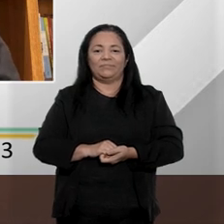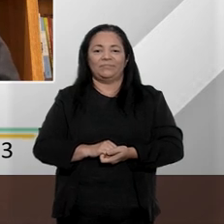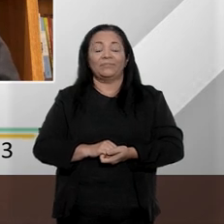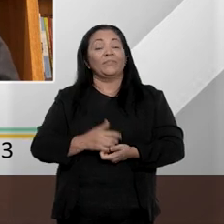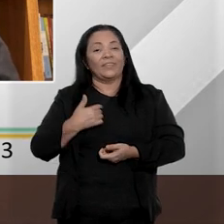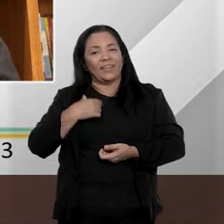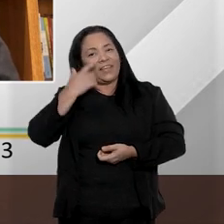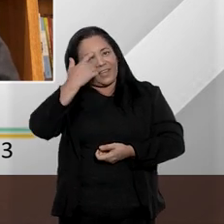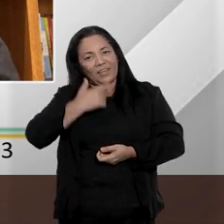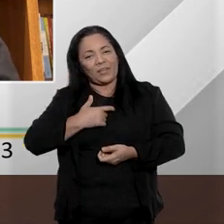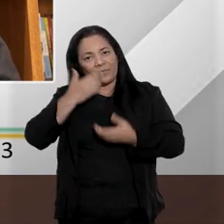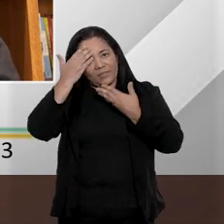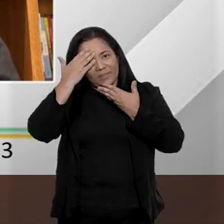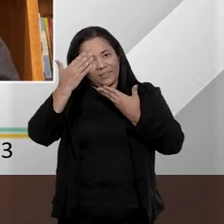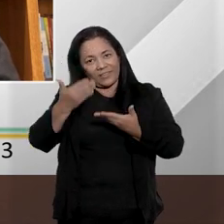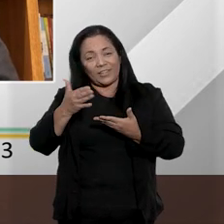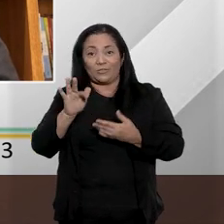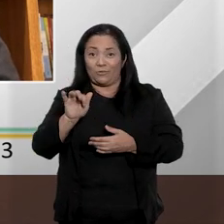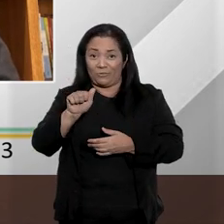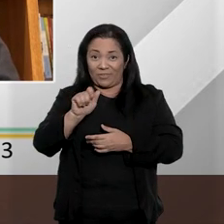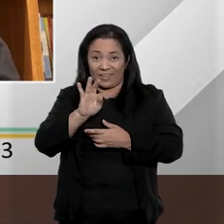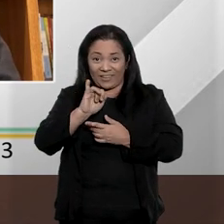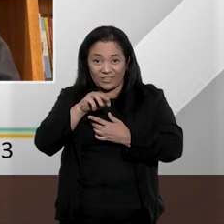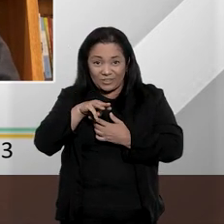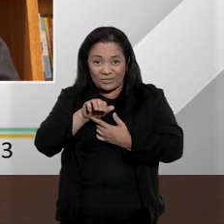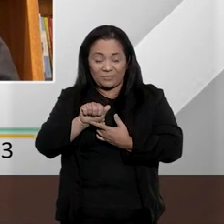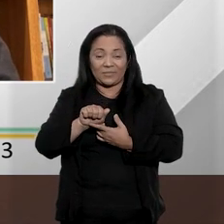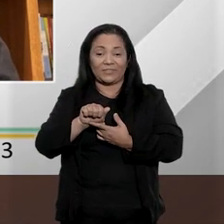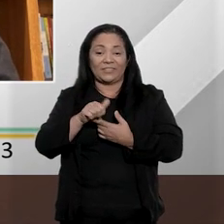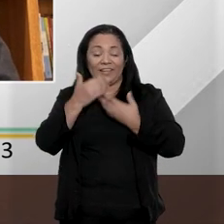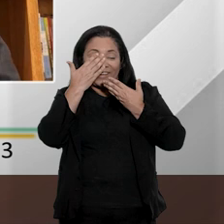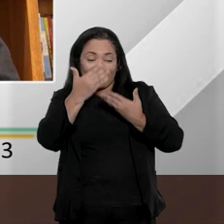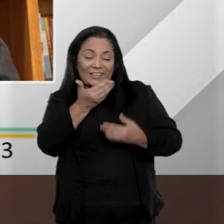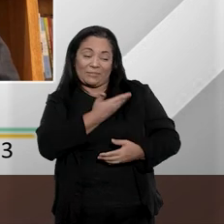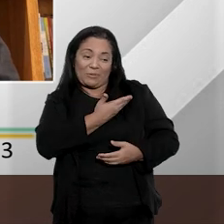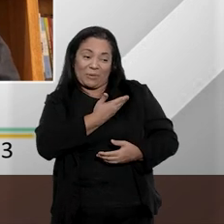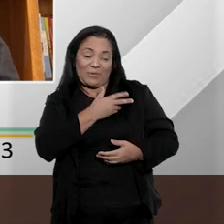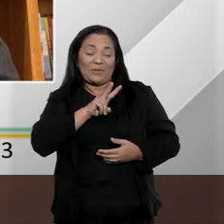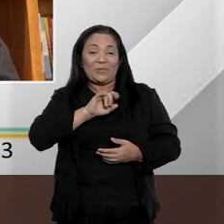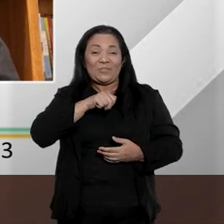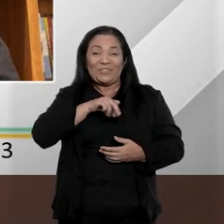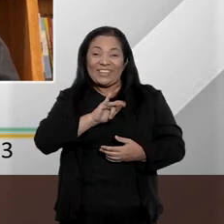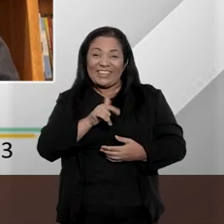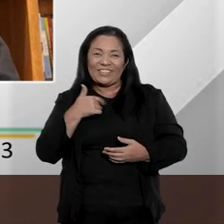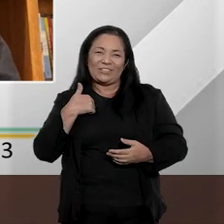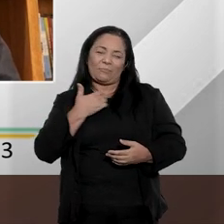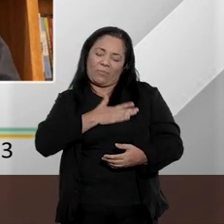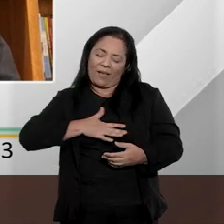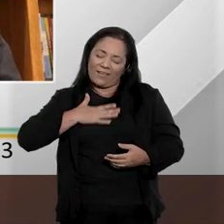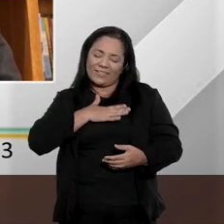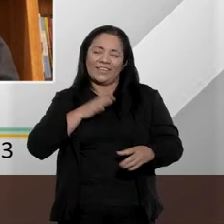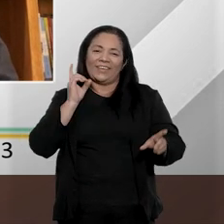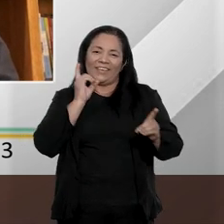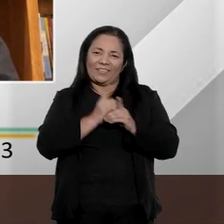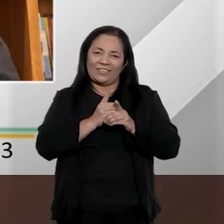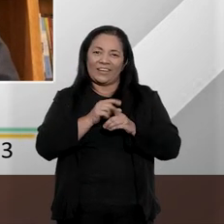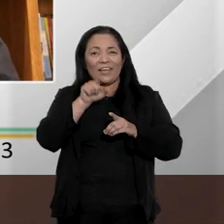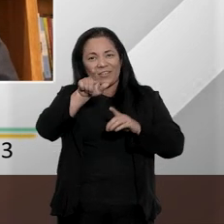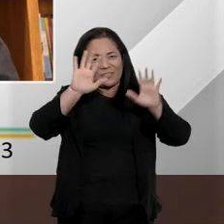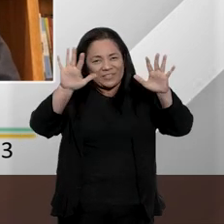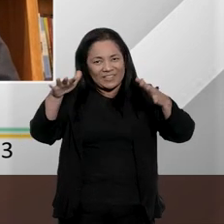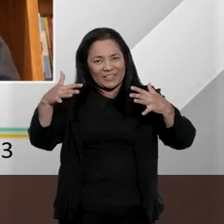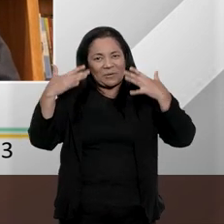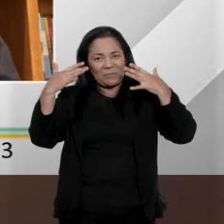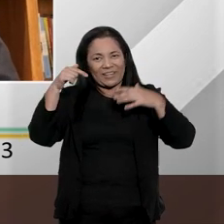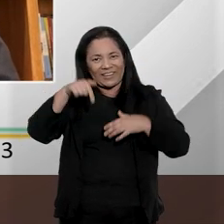Sou eu que agradeço mais uma vez, Fátima, você, Felipe, meu amigo Vinícius, que é sempre um prazer encontrá-lo e todos aqueles que nos